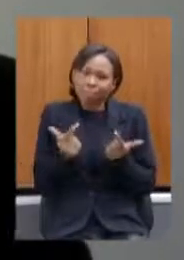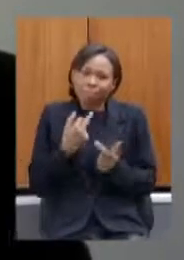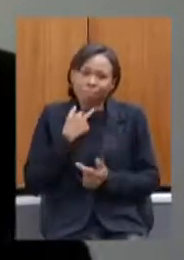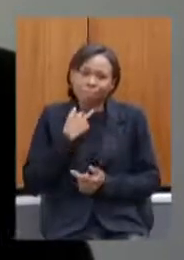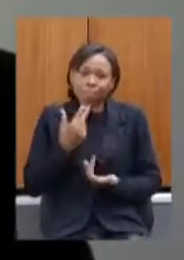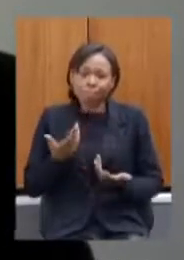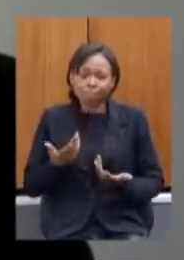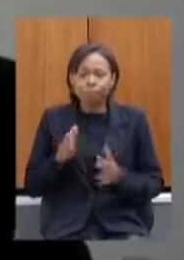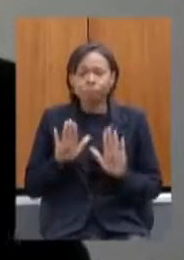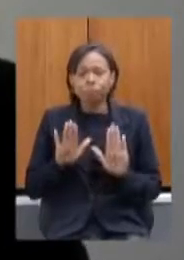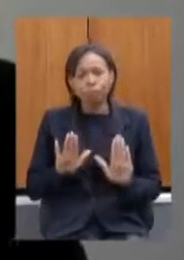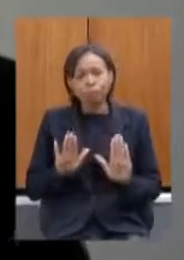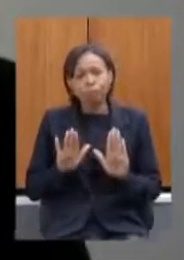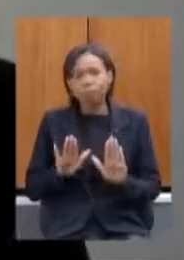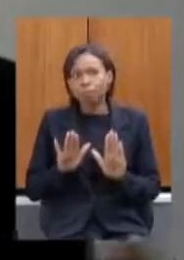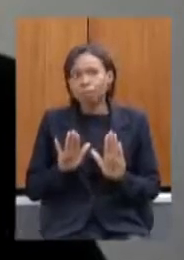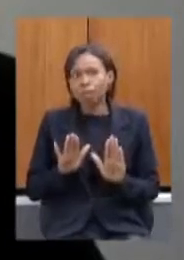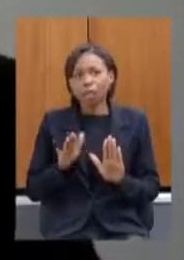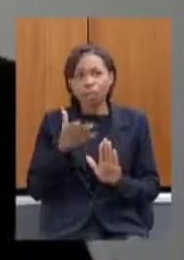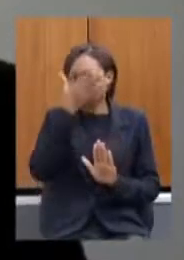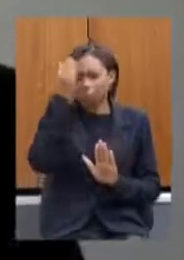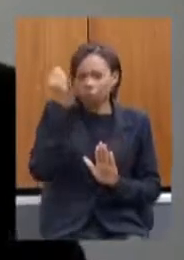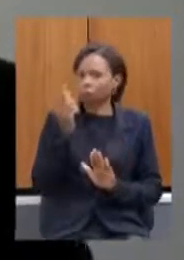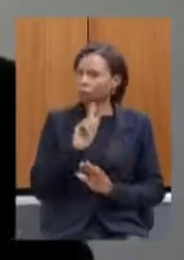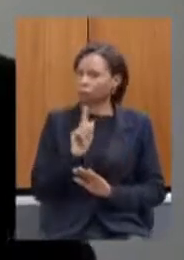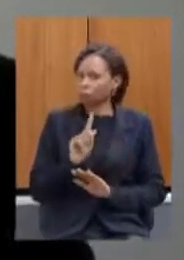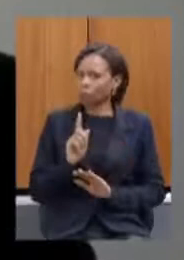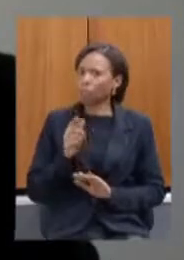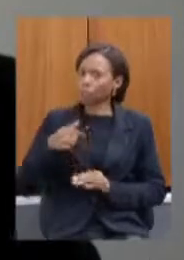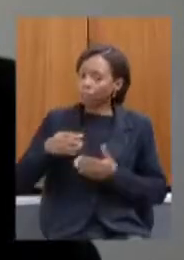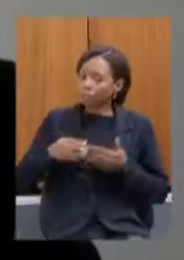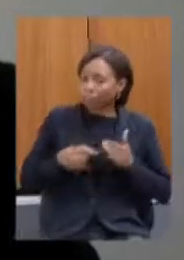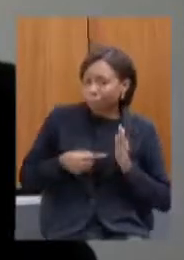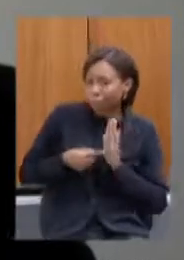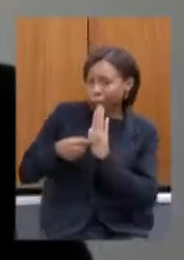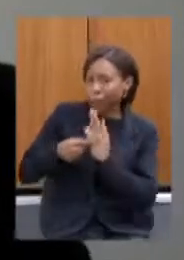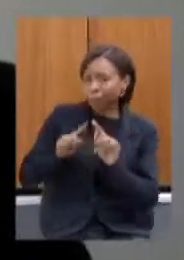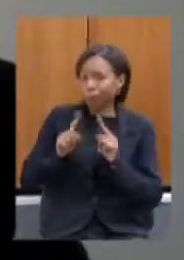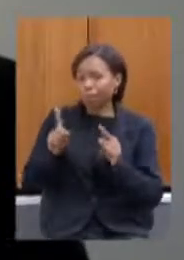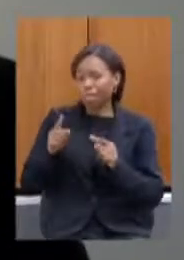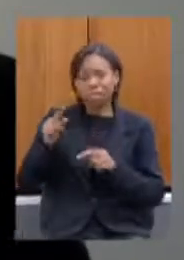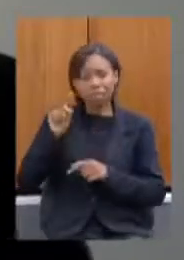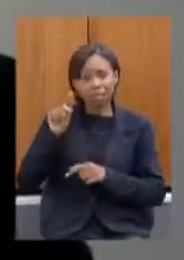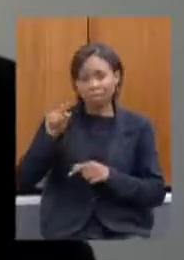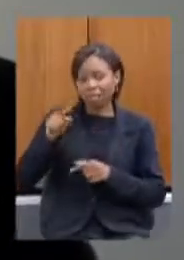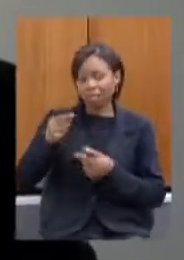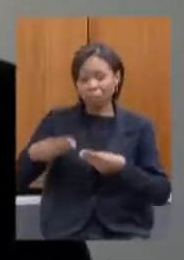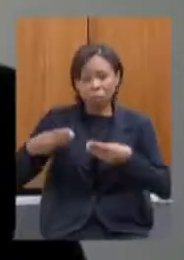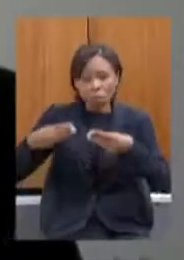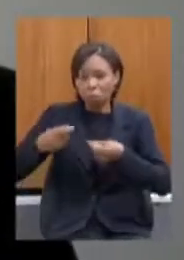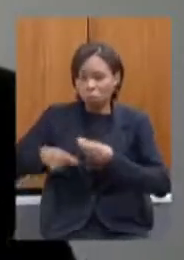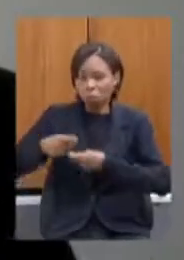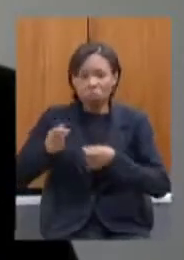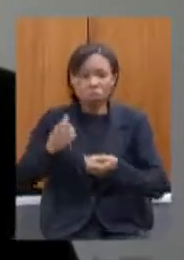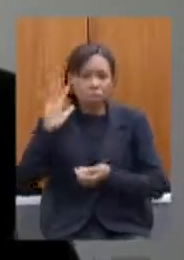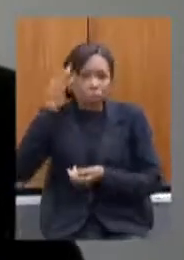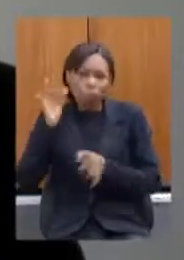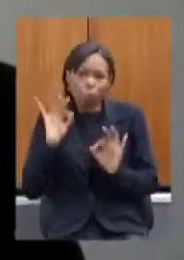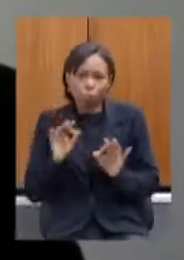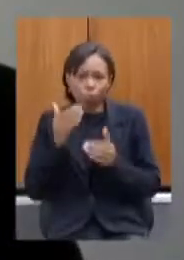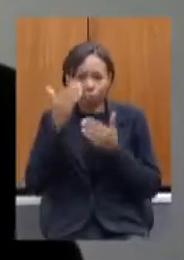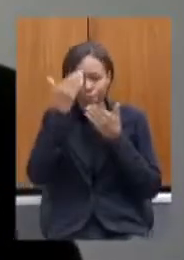mas isso não está não foi esquecido foi levado mas não encontrou eco dentro do Ministério da Economia Obrigado